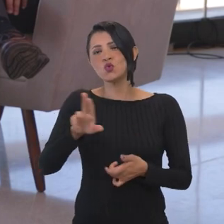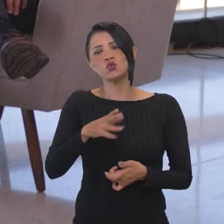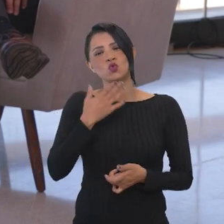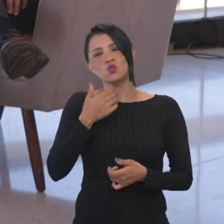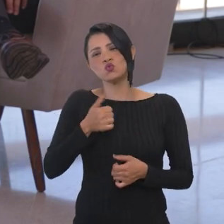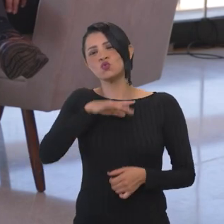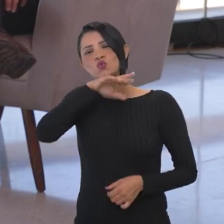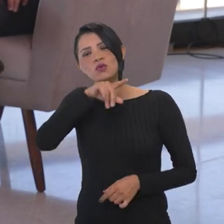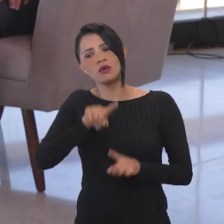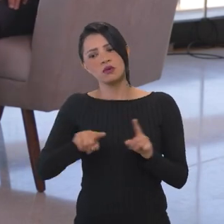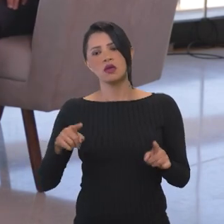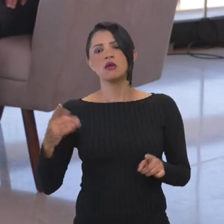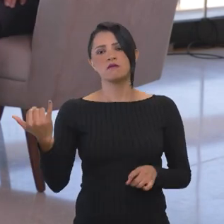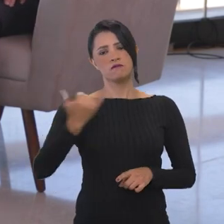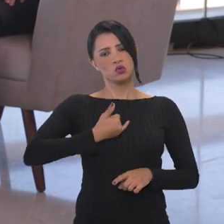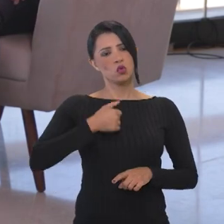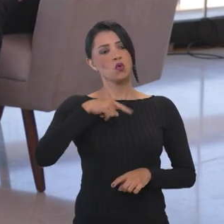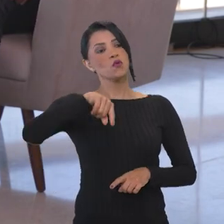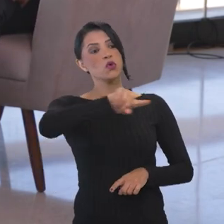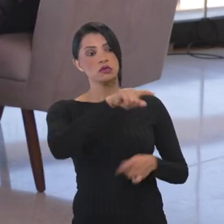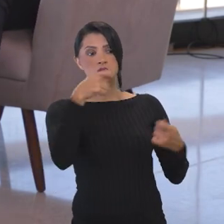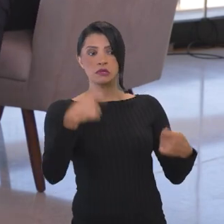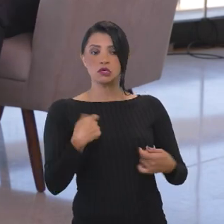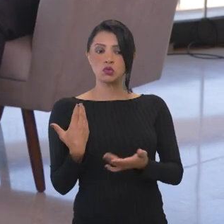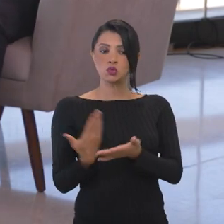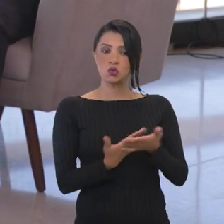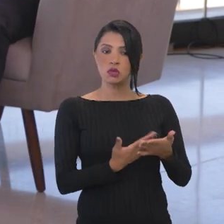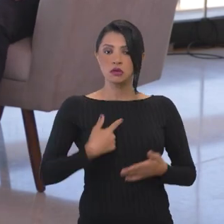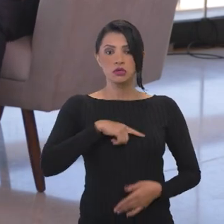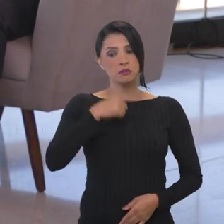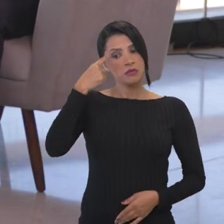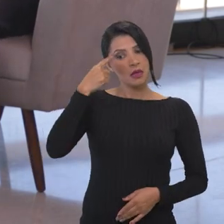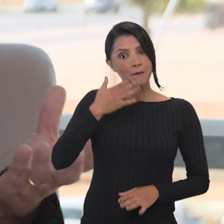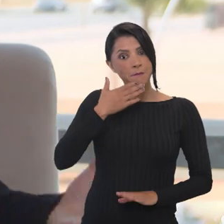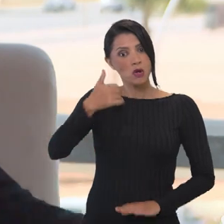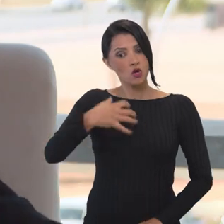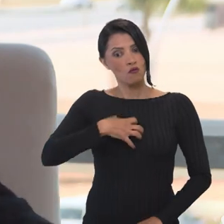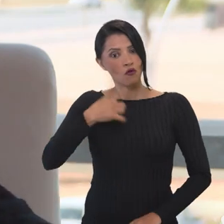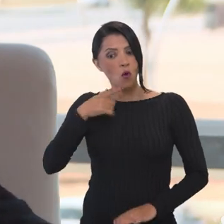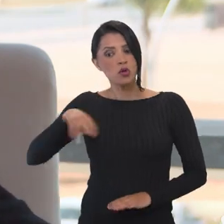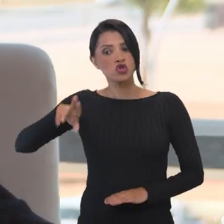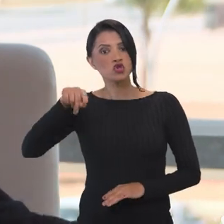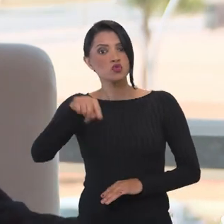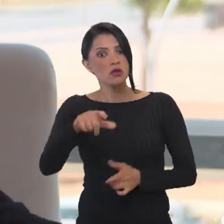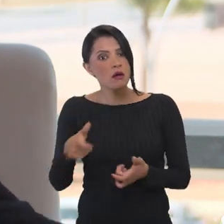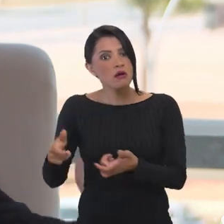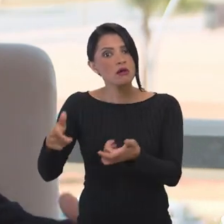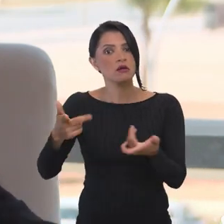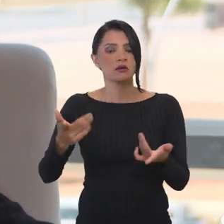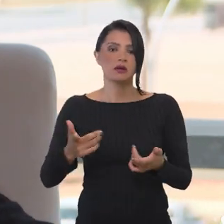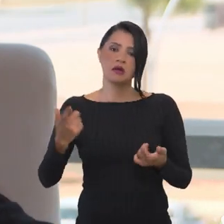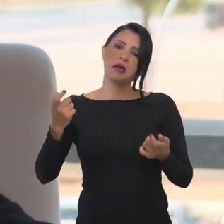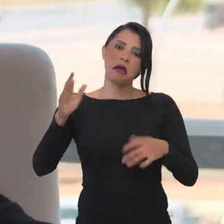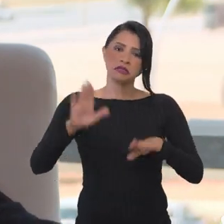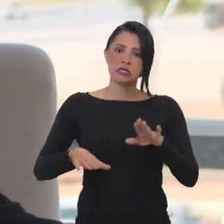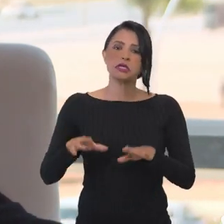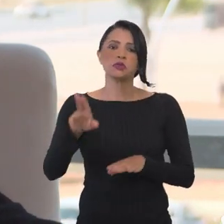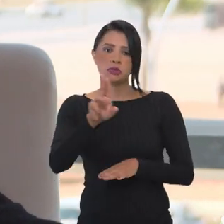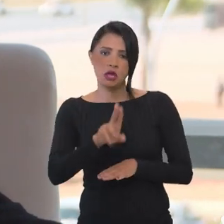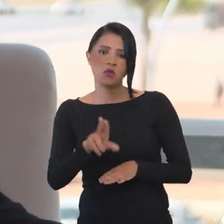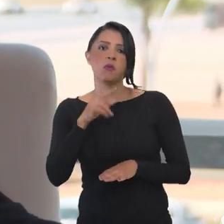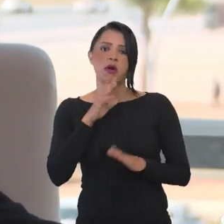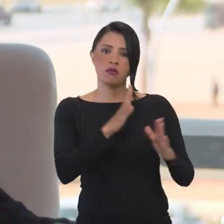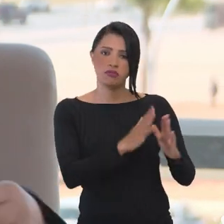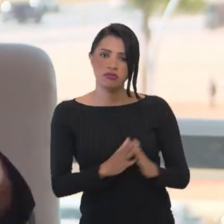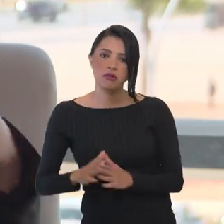melhor. E ele falou para mim, não, vocês têm que estudar para a gente pensar qual é a melhor forma de destinar. Muita coisa pode ser utilizada para a